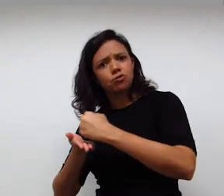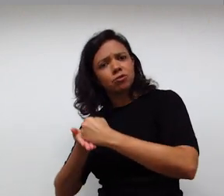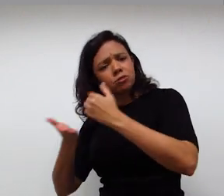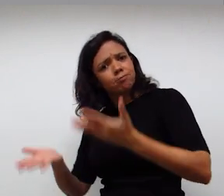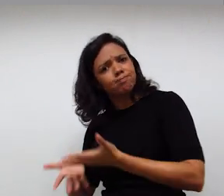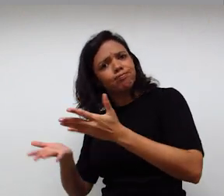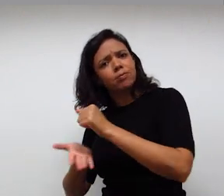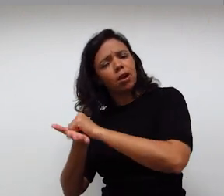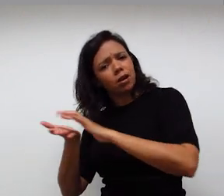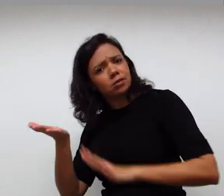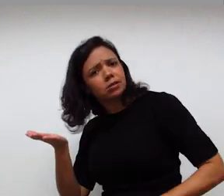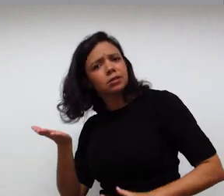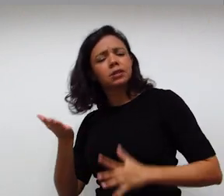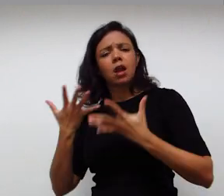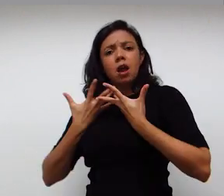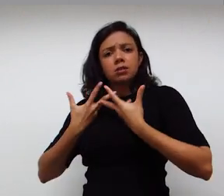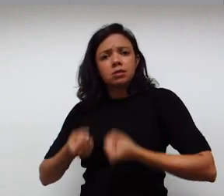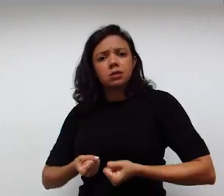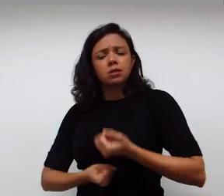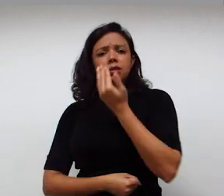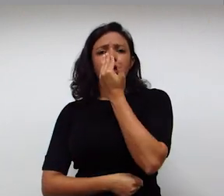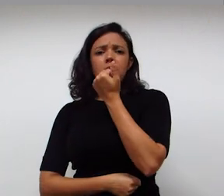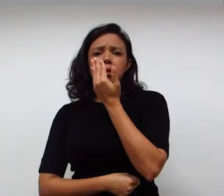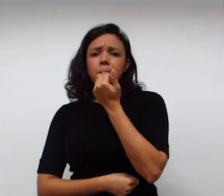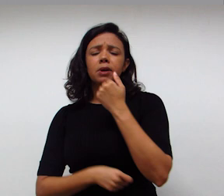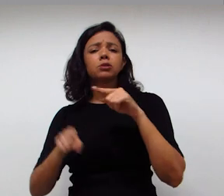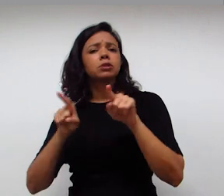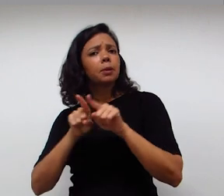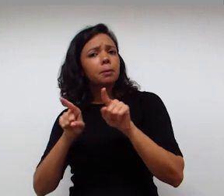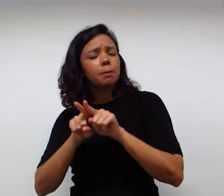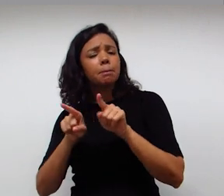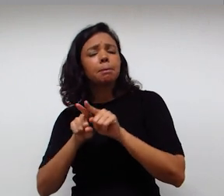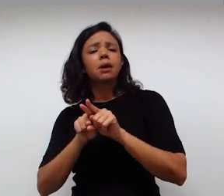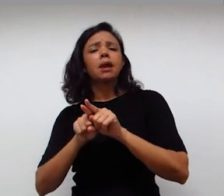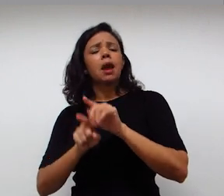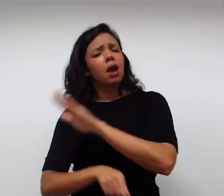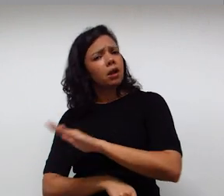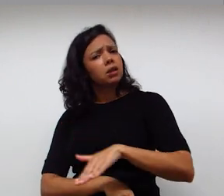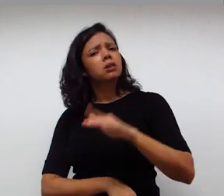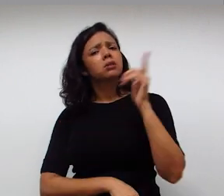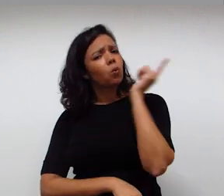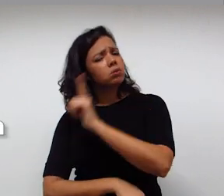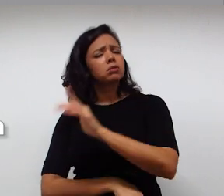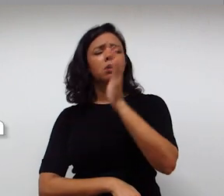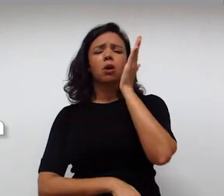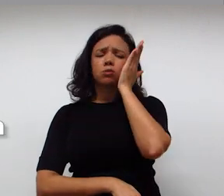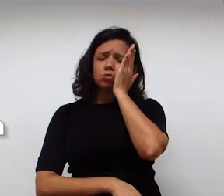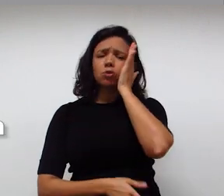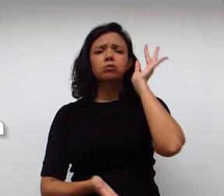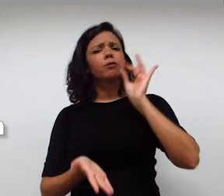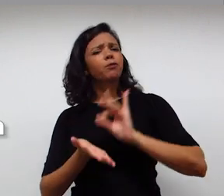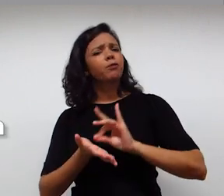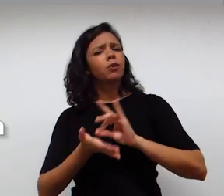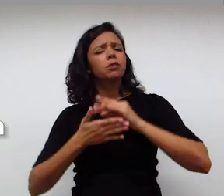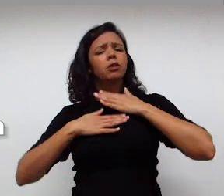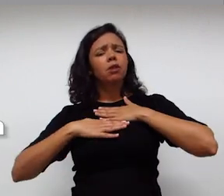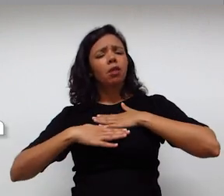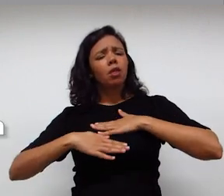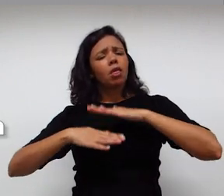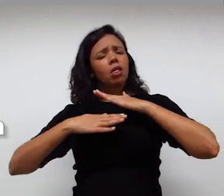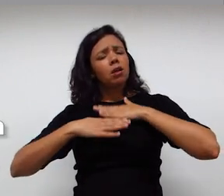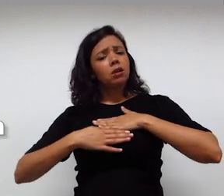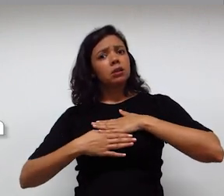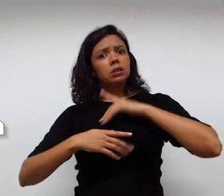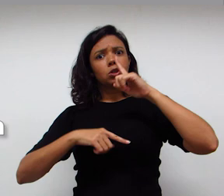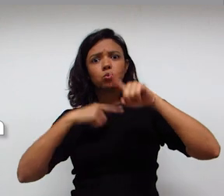atividades, ajudando na aceitação do alimento, e ajudando também que a criança consiga ter um sono que realmente seja reparador e ela